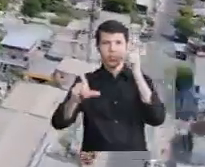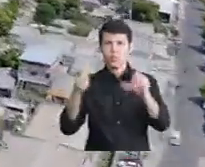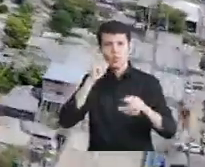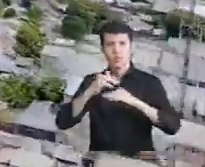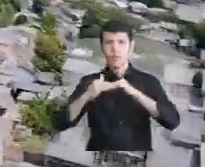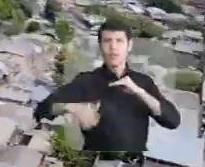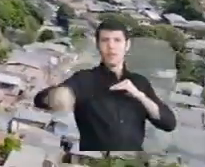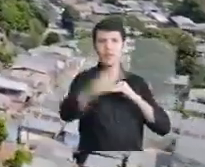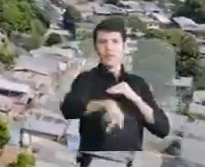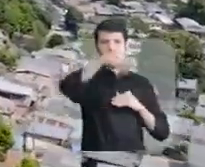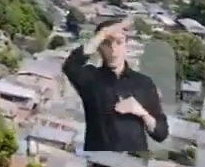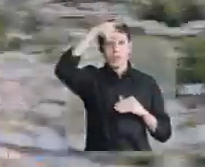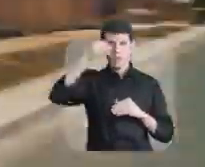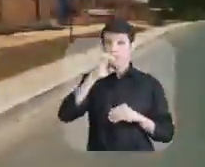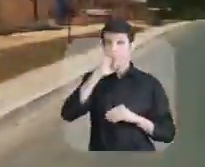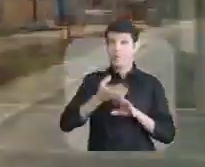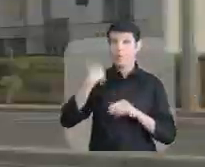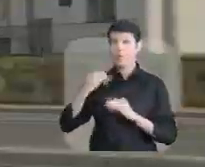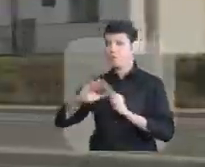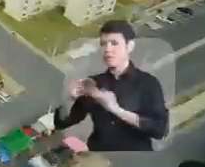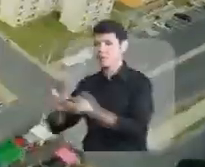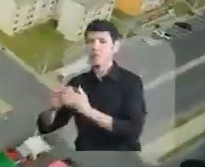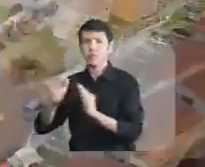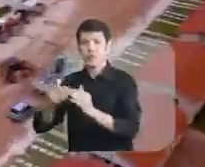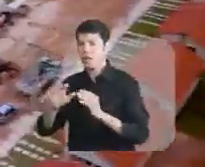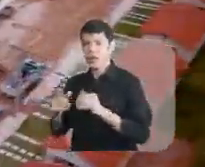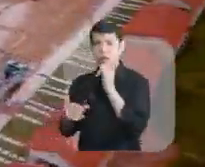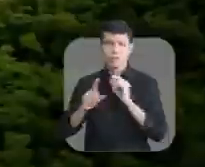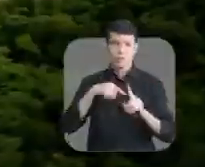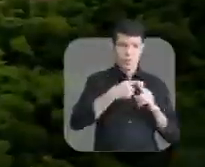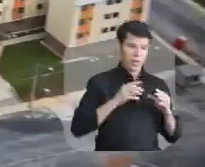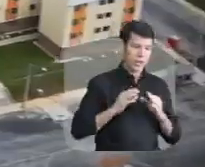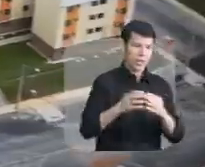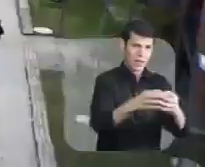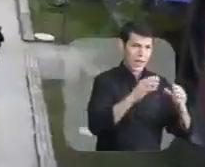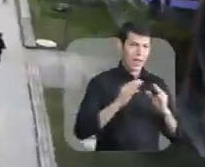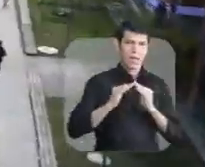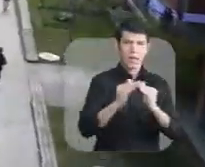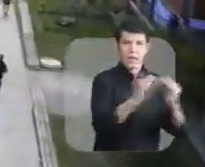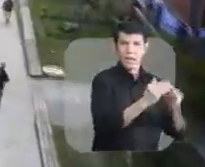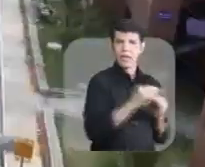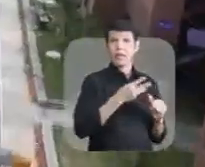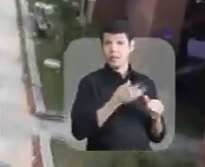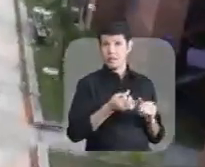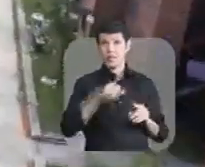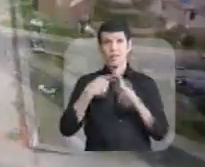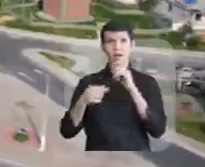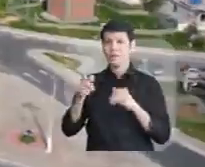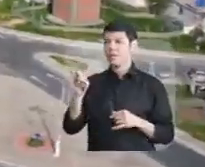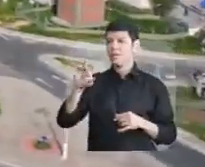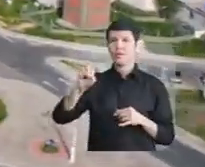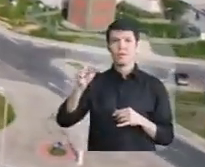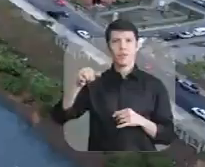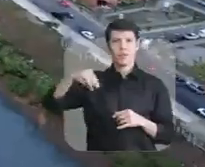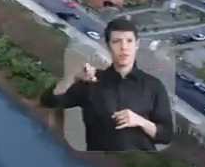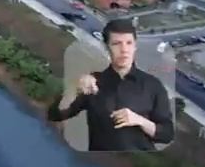viária da região metropolitana Eduardo fez 36 conjuntos habitacionais e criou o Prozamin O maior programa de